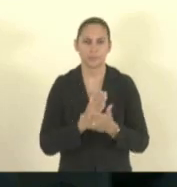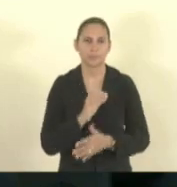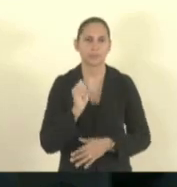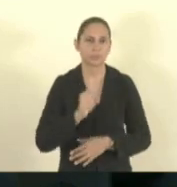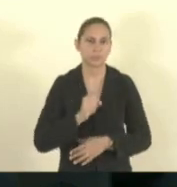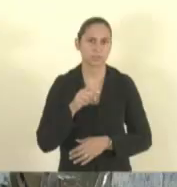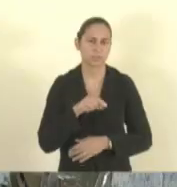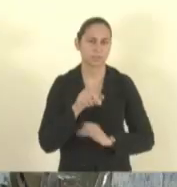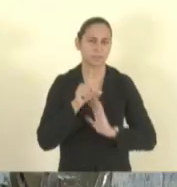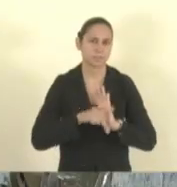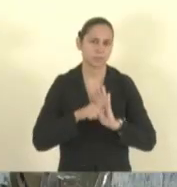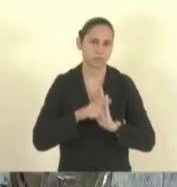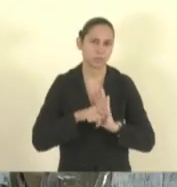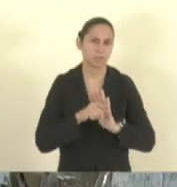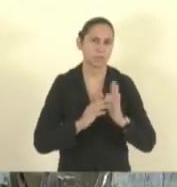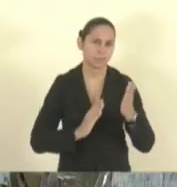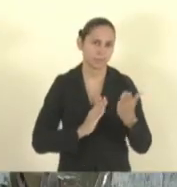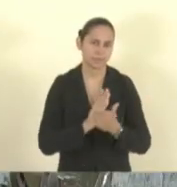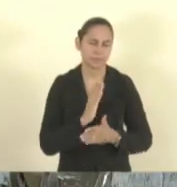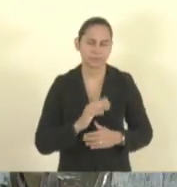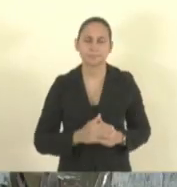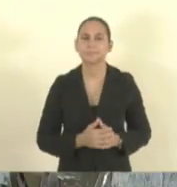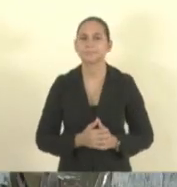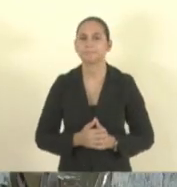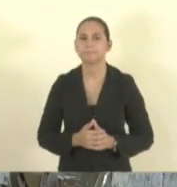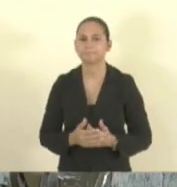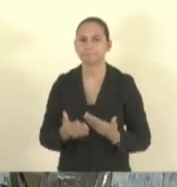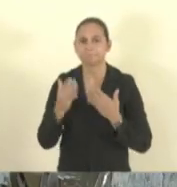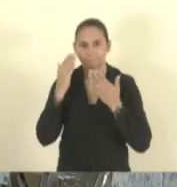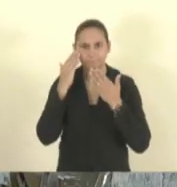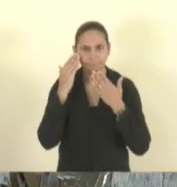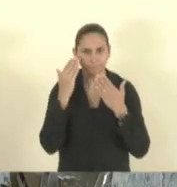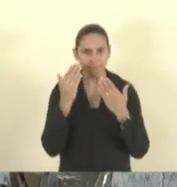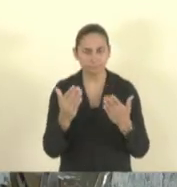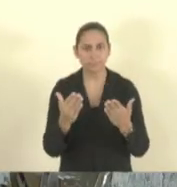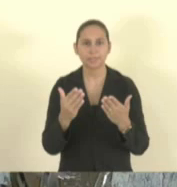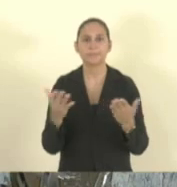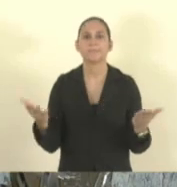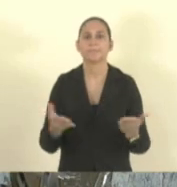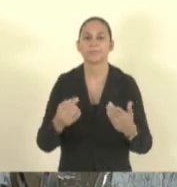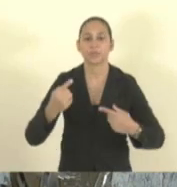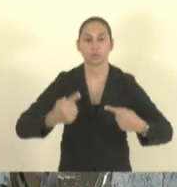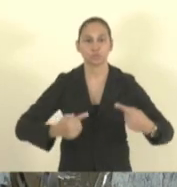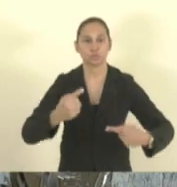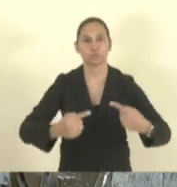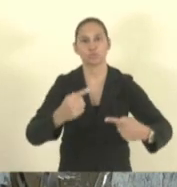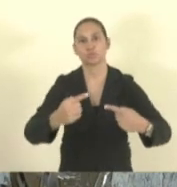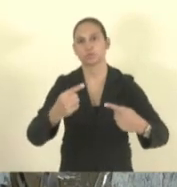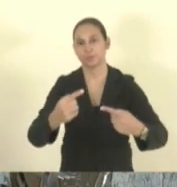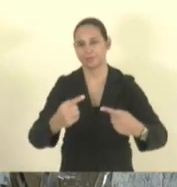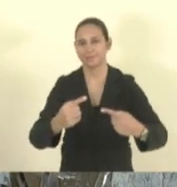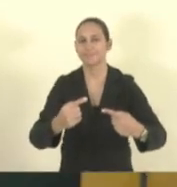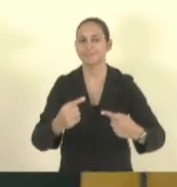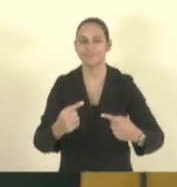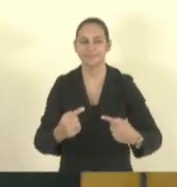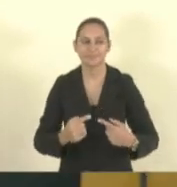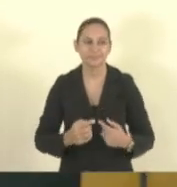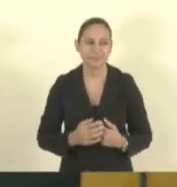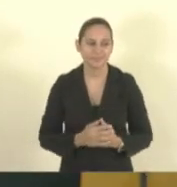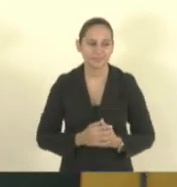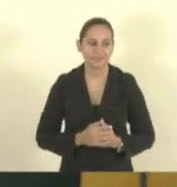senhor presidente. Obrigado, deputado Fabrício Gandini. Coloco em discussão, com